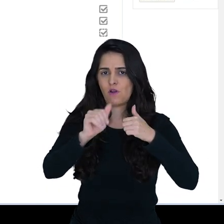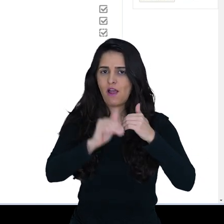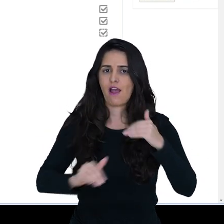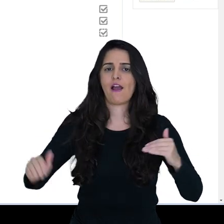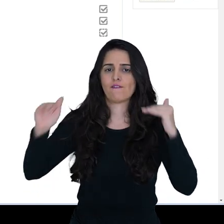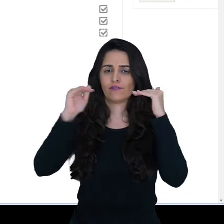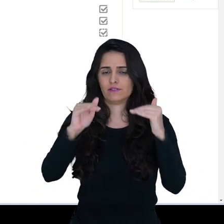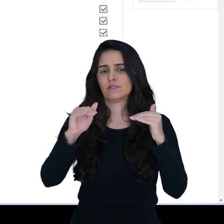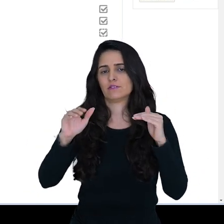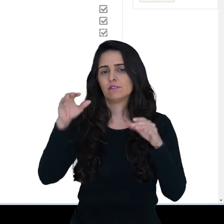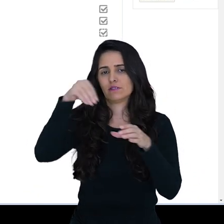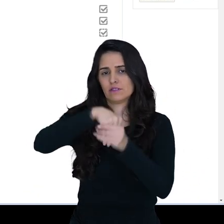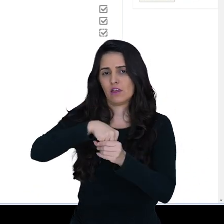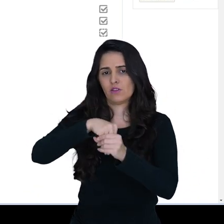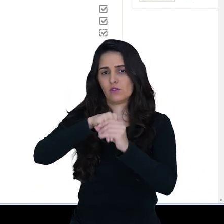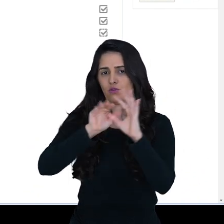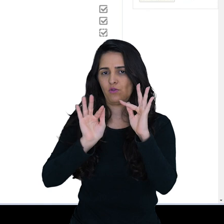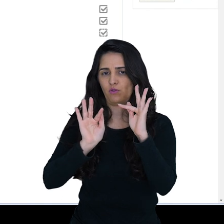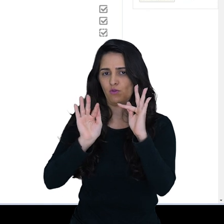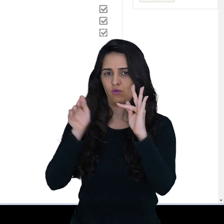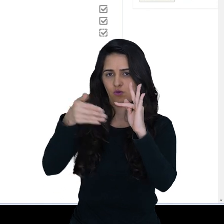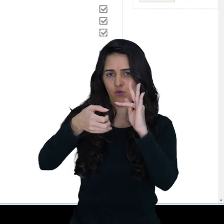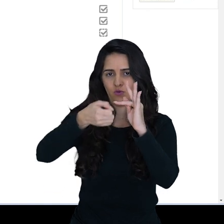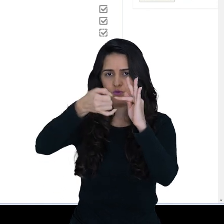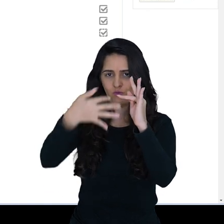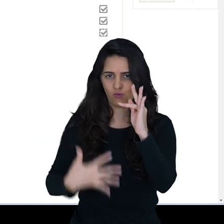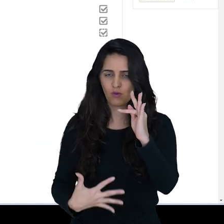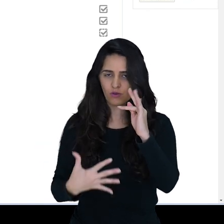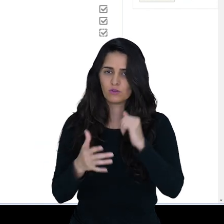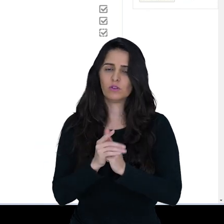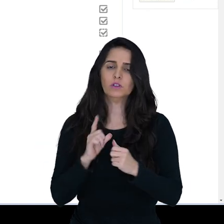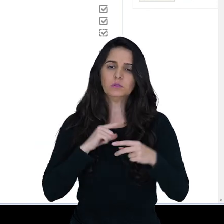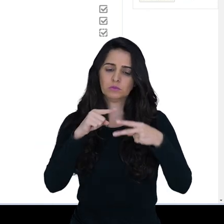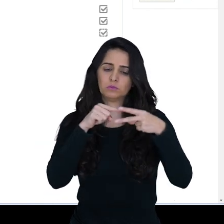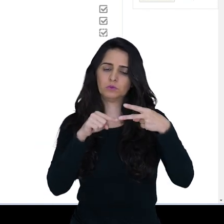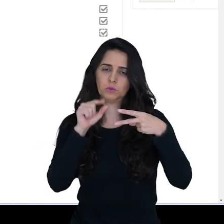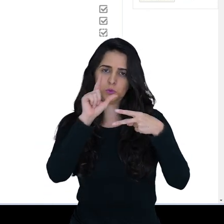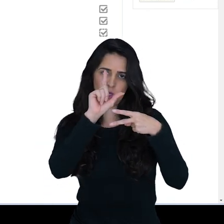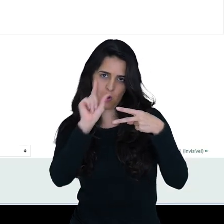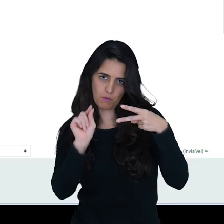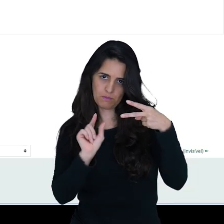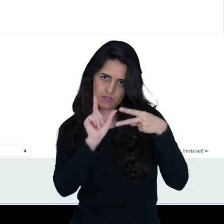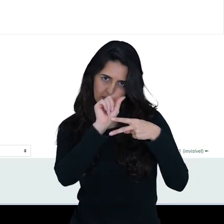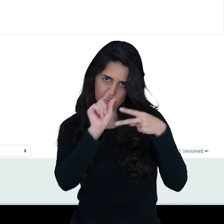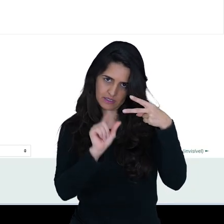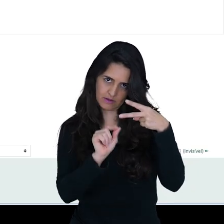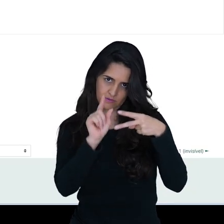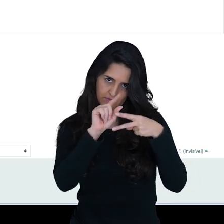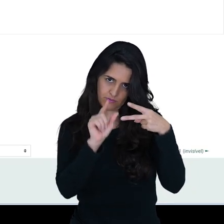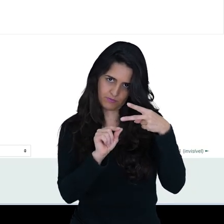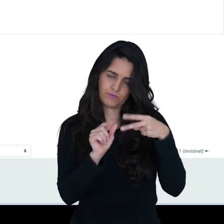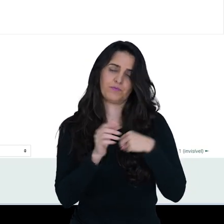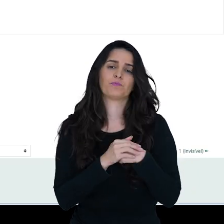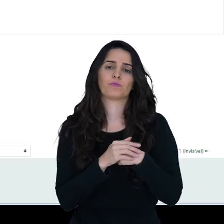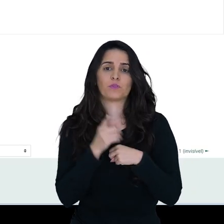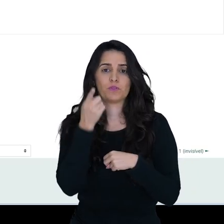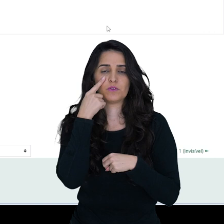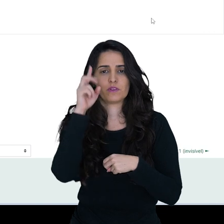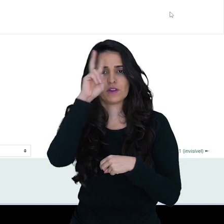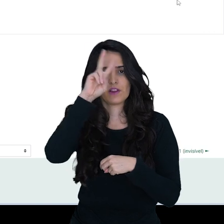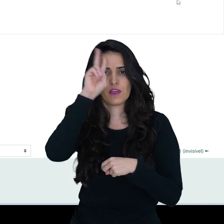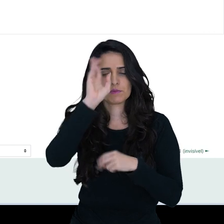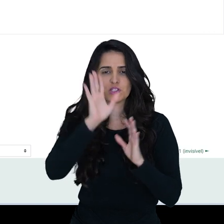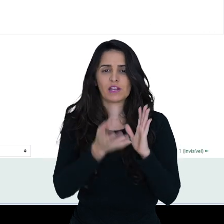no fórum. Temos a opção de rubrica ou de guia de avaliação. Então vamos acessar aqui o nosso fórum teste já